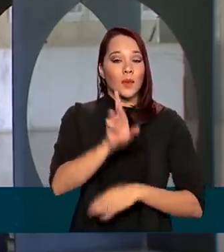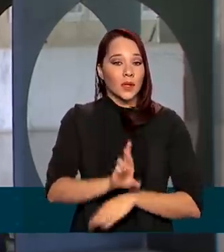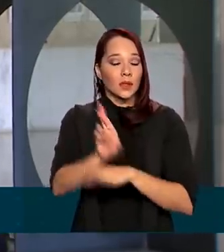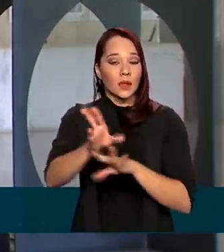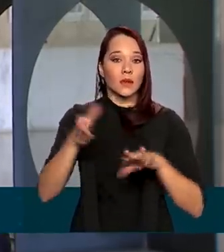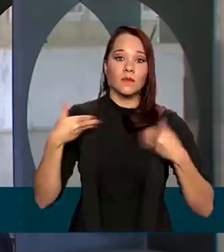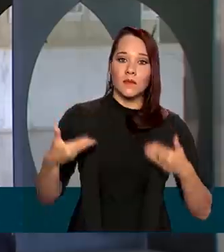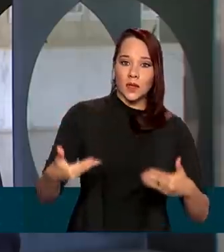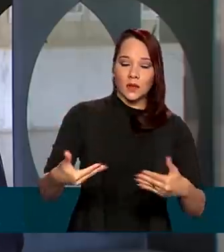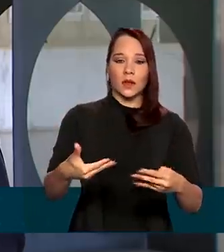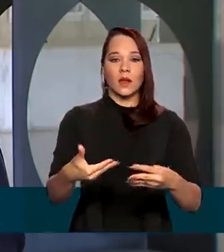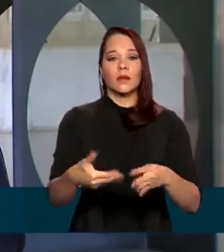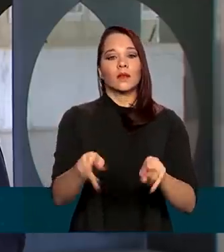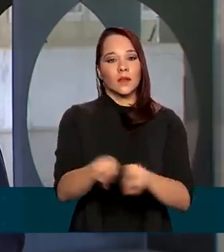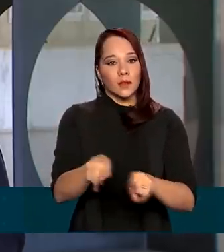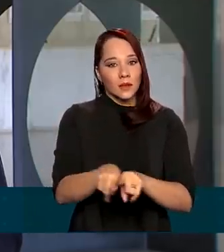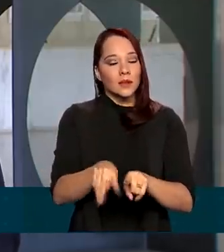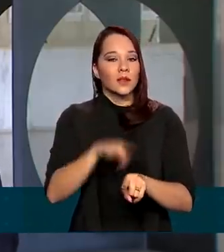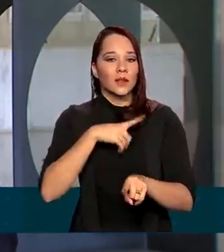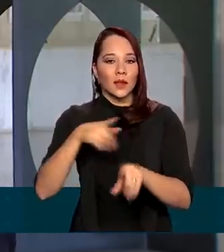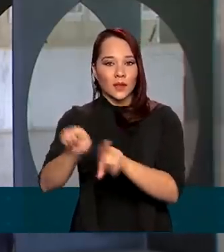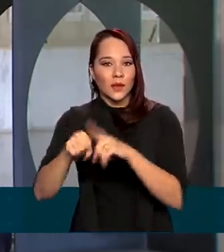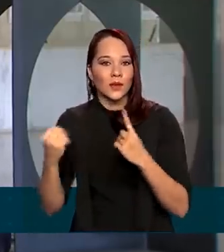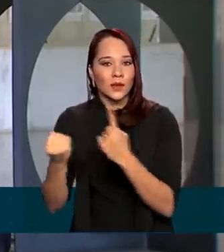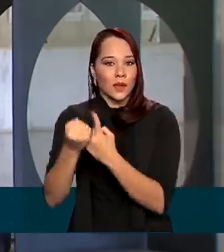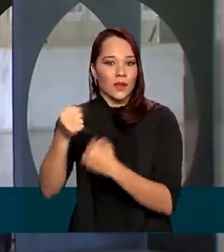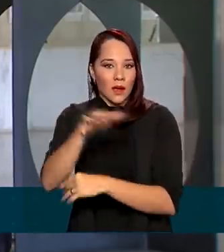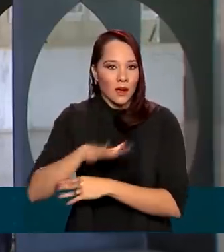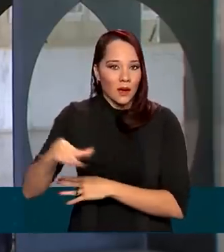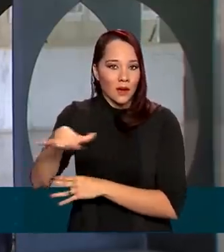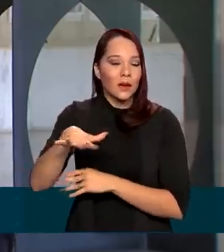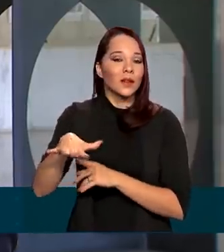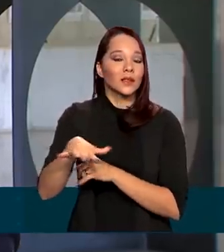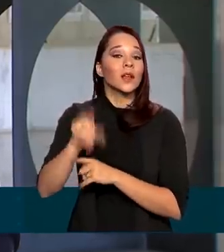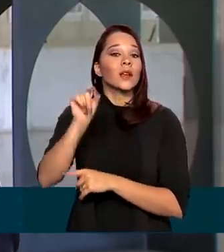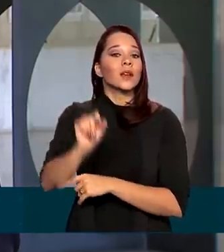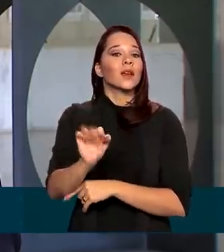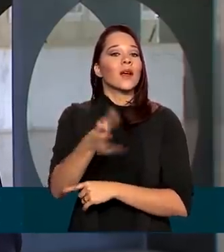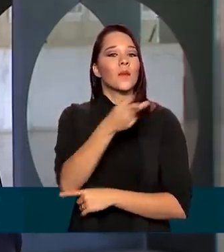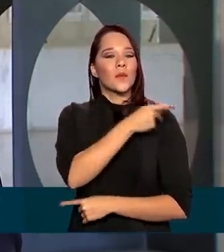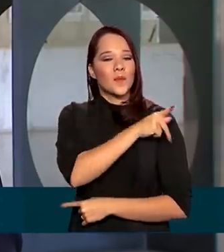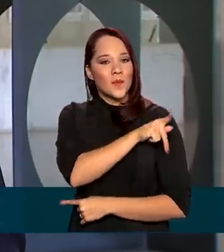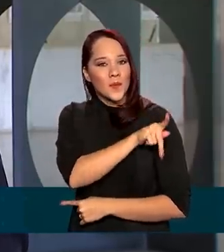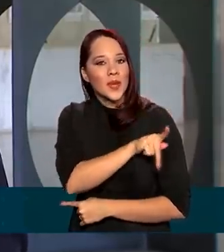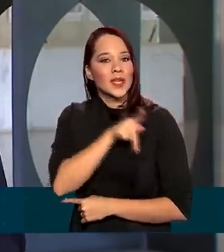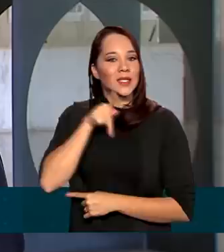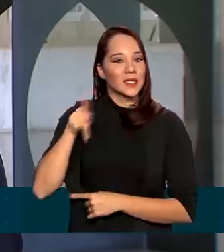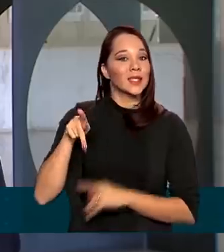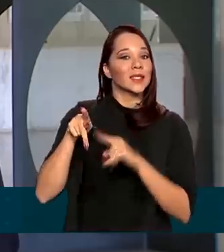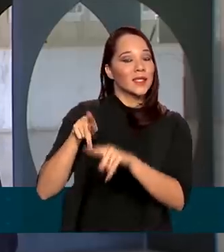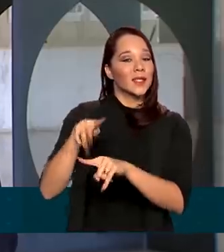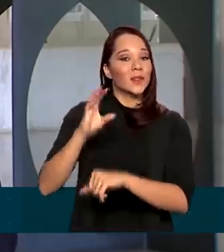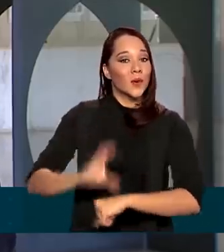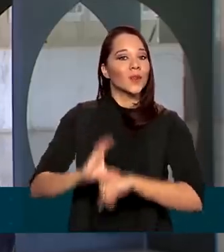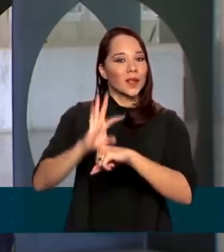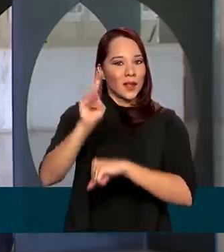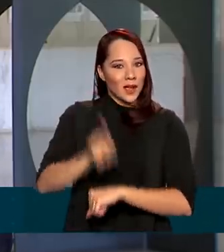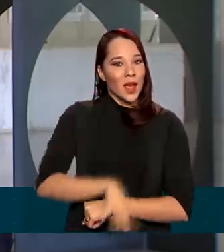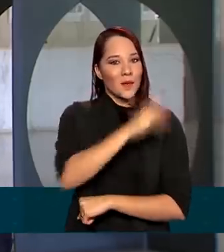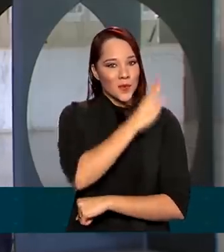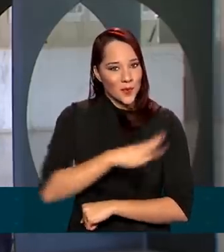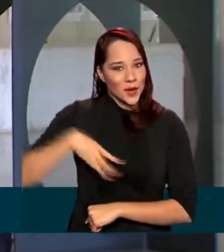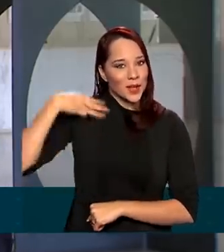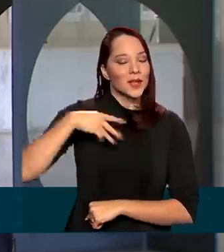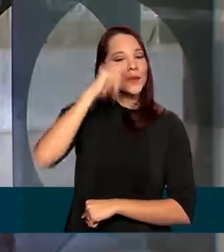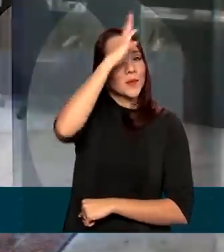ministérios e também da sociedade civil. Quem preside esse conselho é a primeira-dama